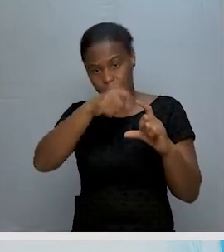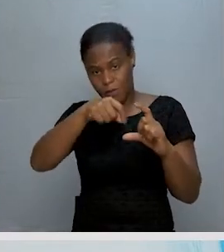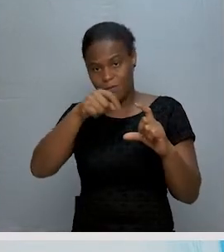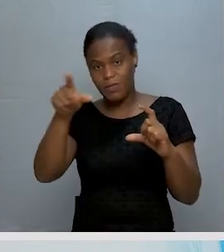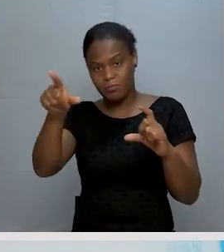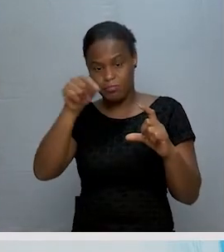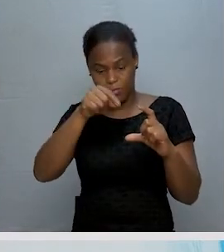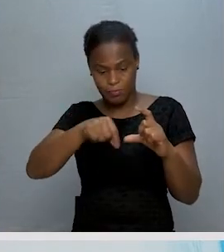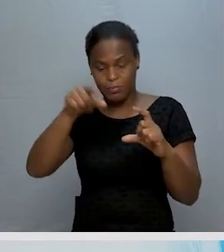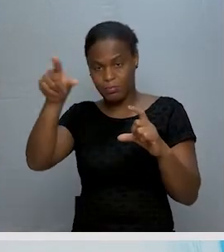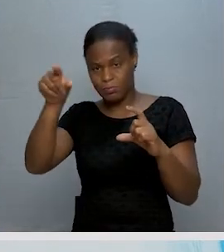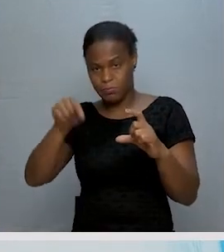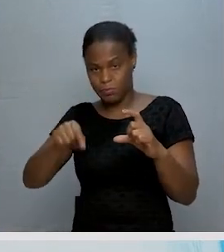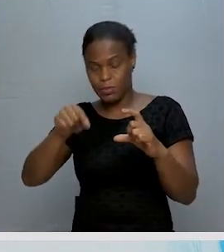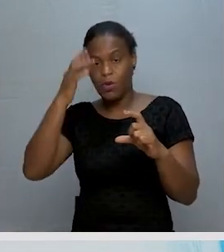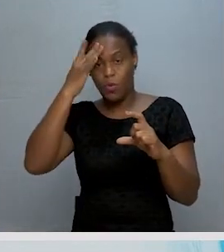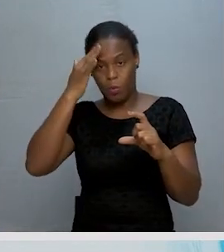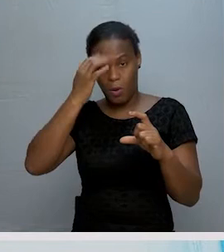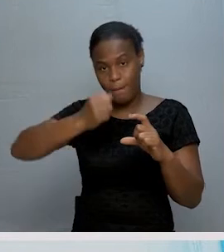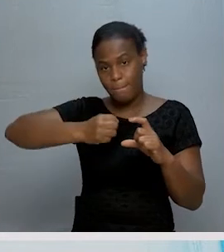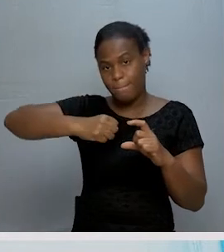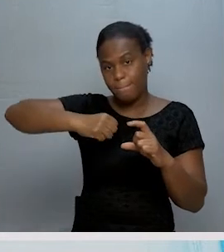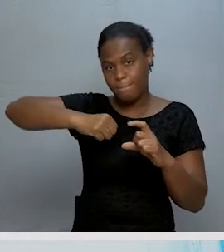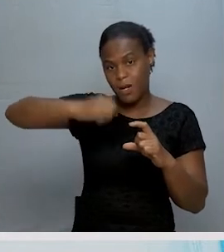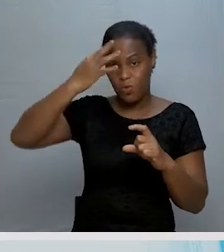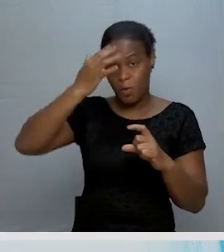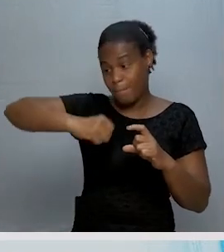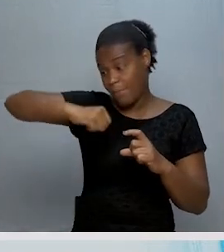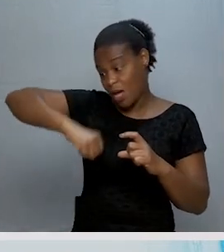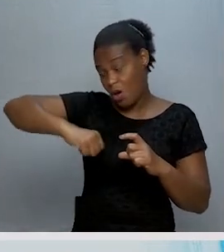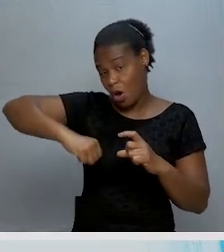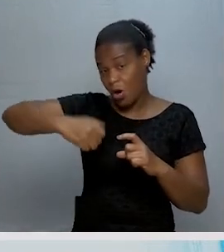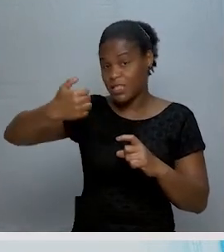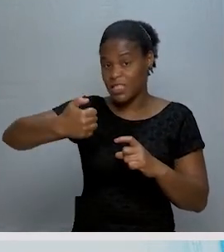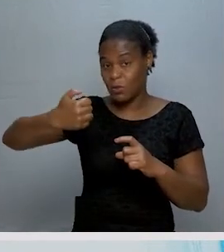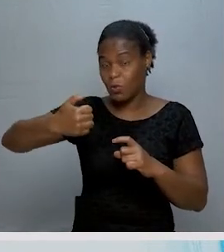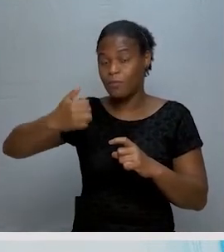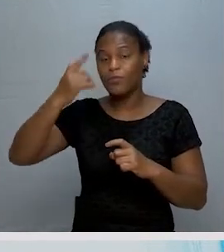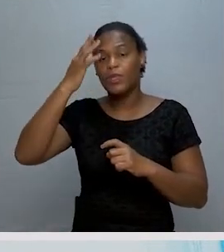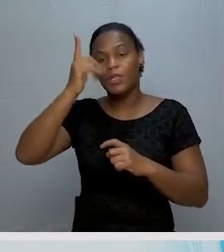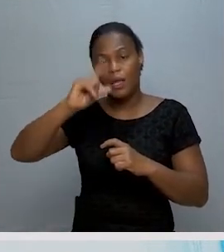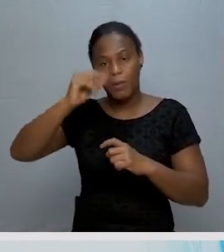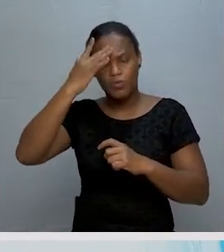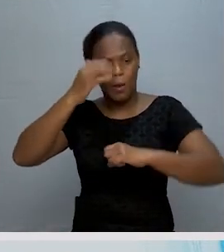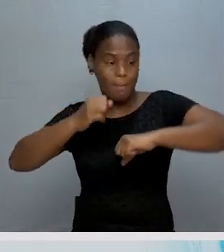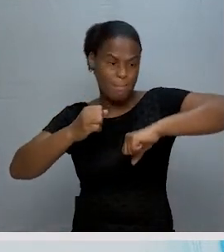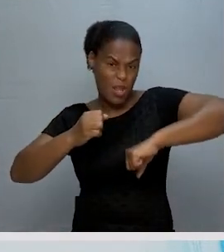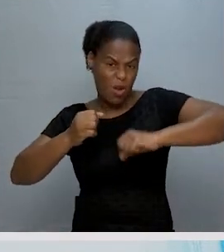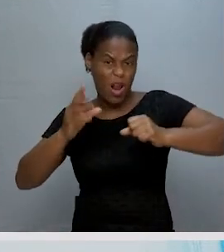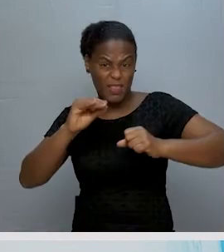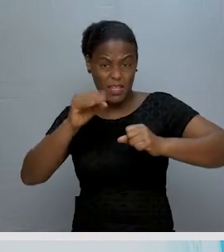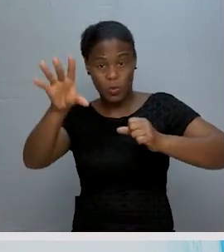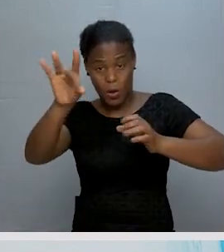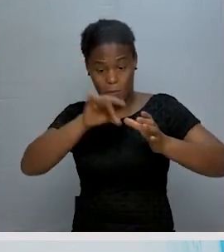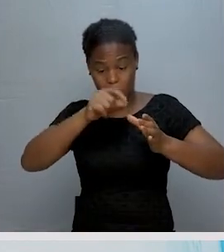anteriormente, os elementos que são maiores ou maiores do que 5 e menores do que 10. partir